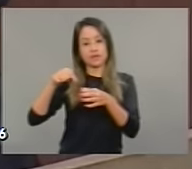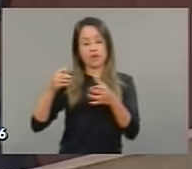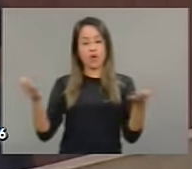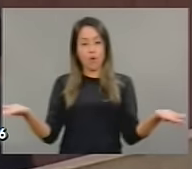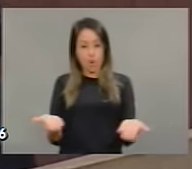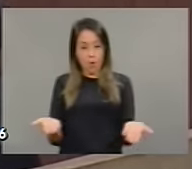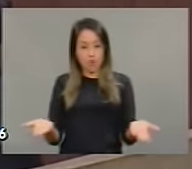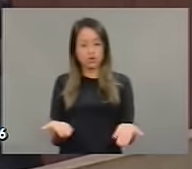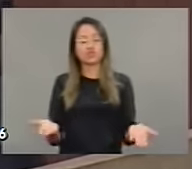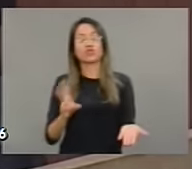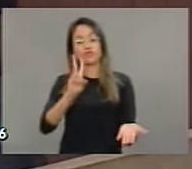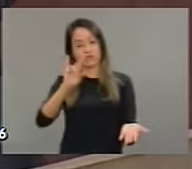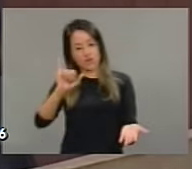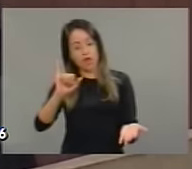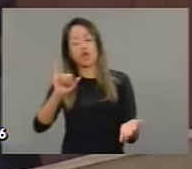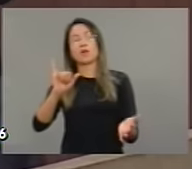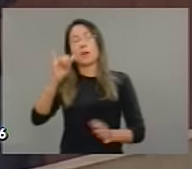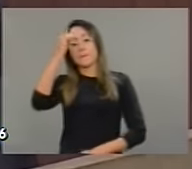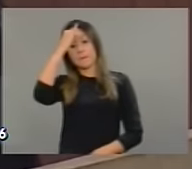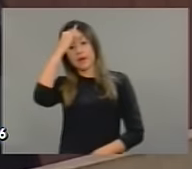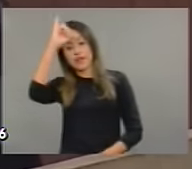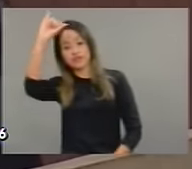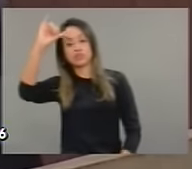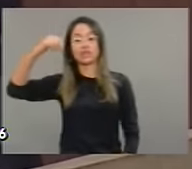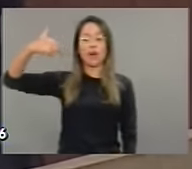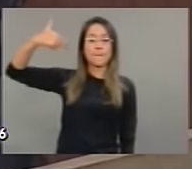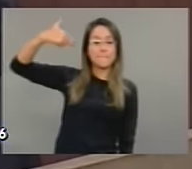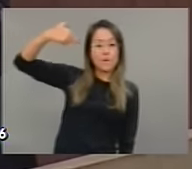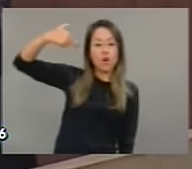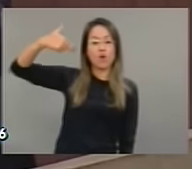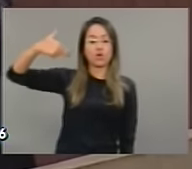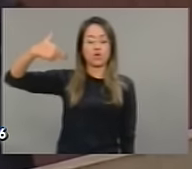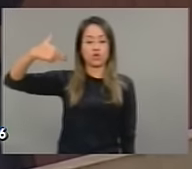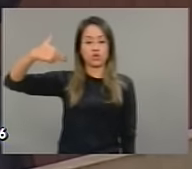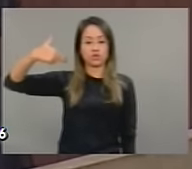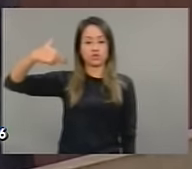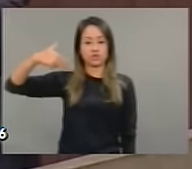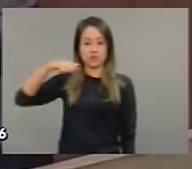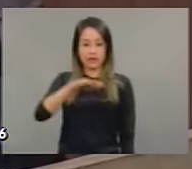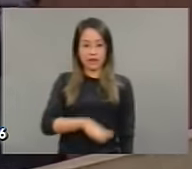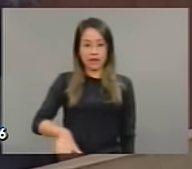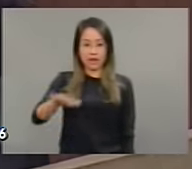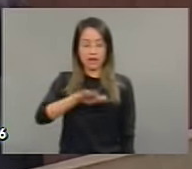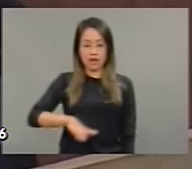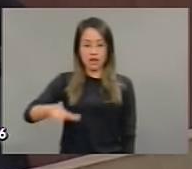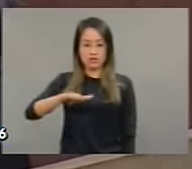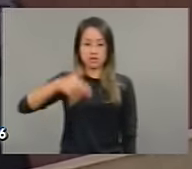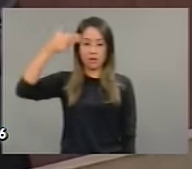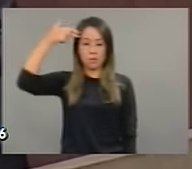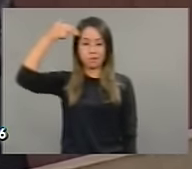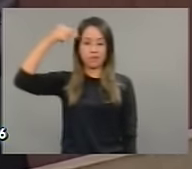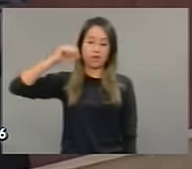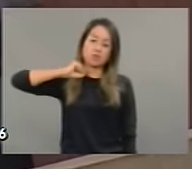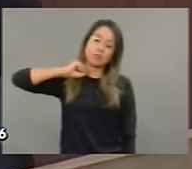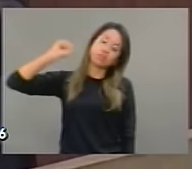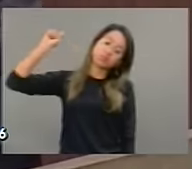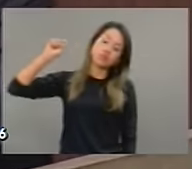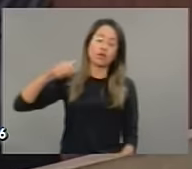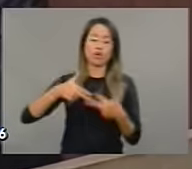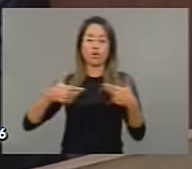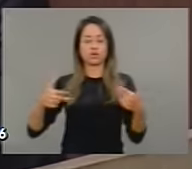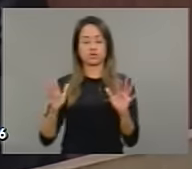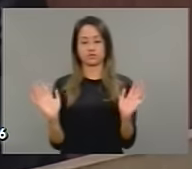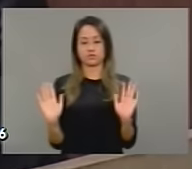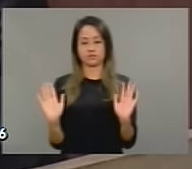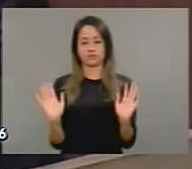há dor maior, não há dor maior na vida do que... Deputado Renato, quando for possível, a paz... Não